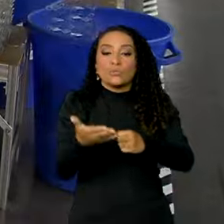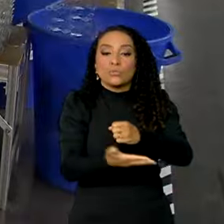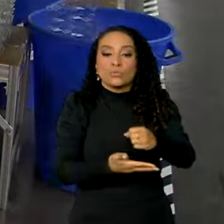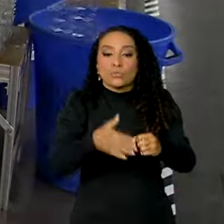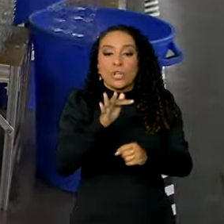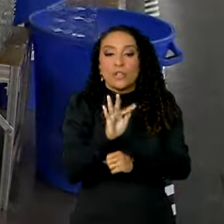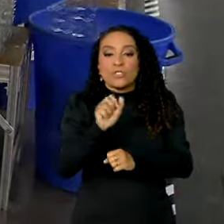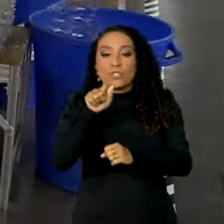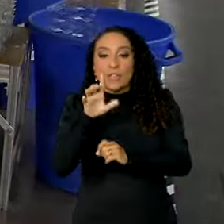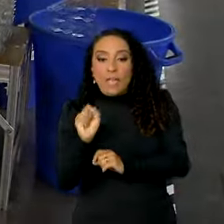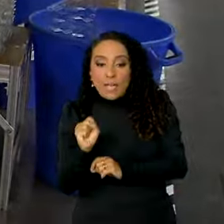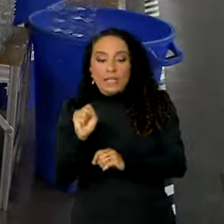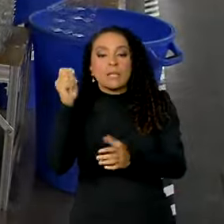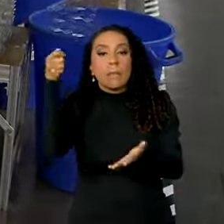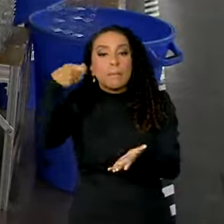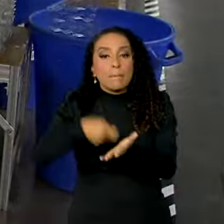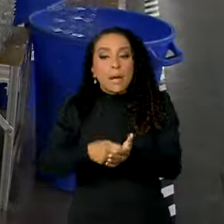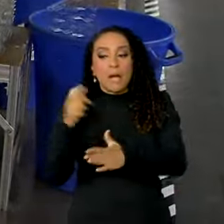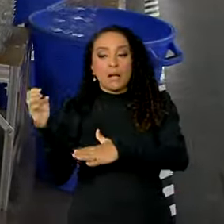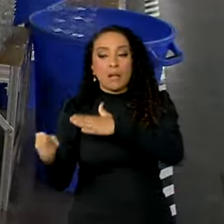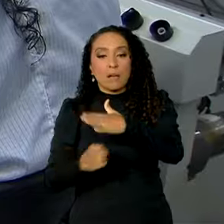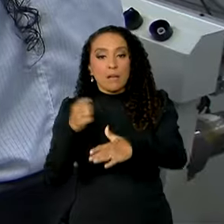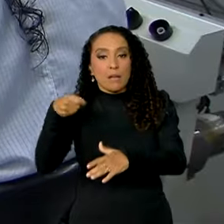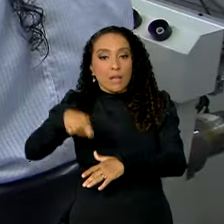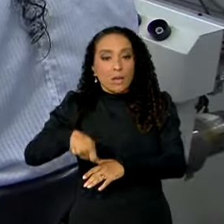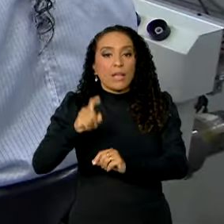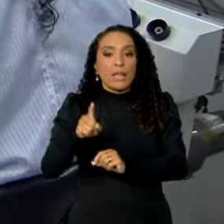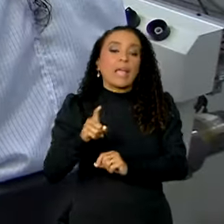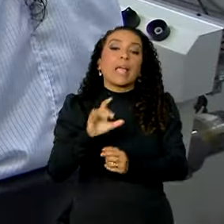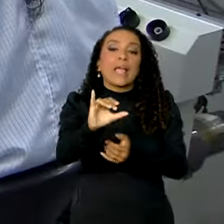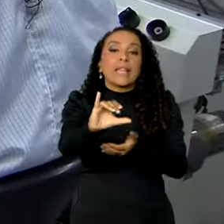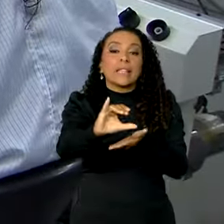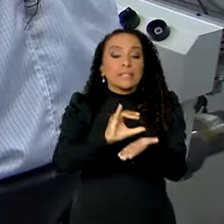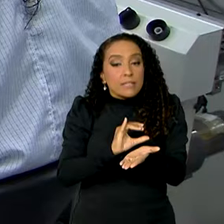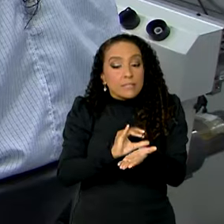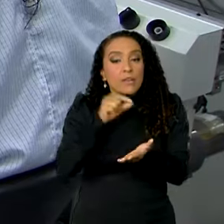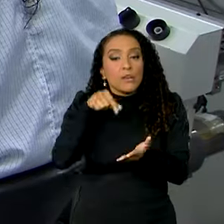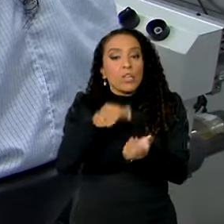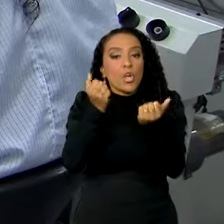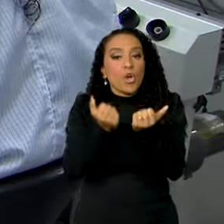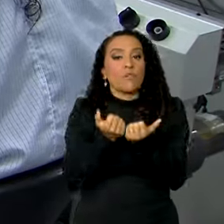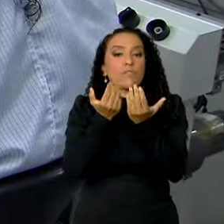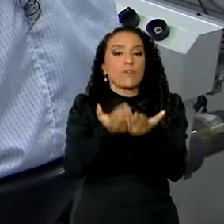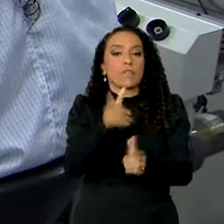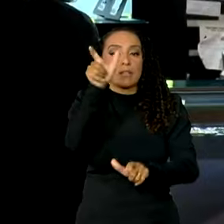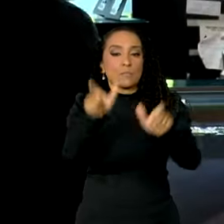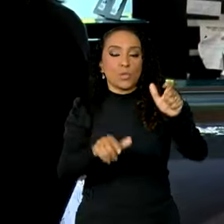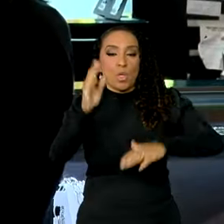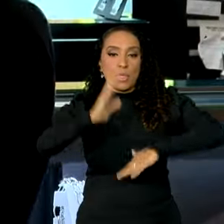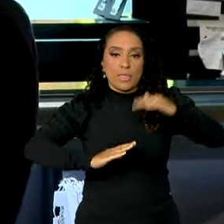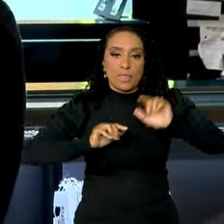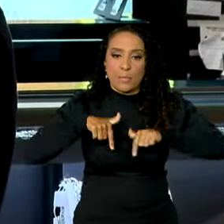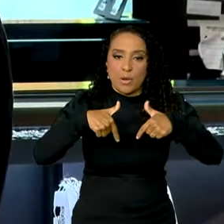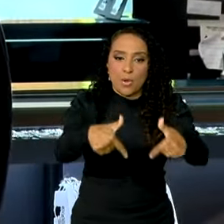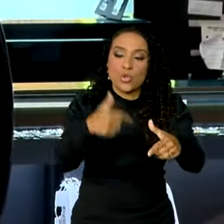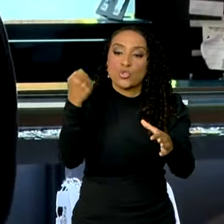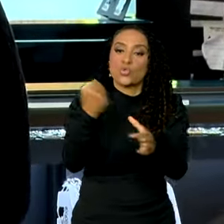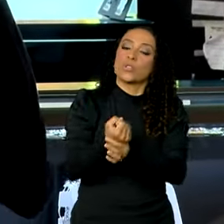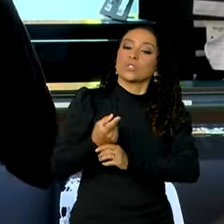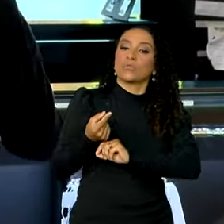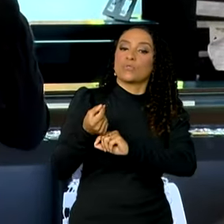FGTS paga pelo empregador é uma indenização que oferece ao trabalhador uma segurança